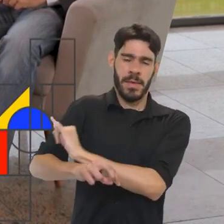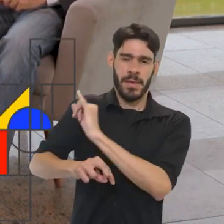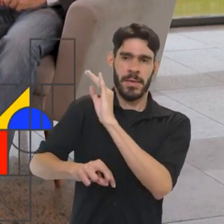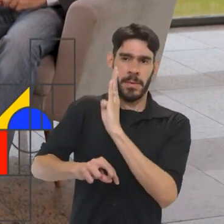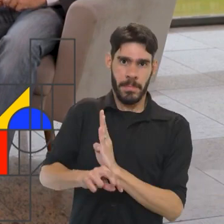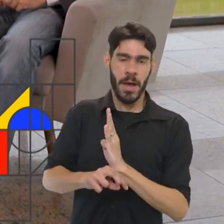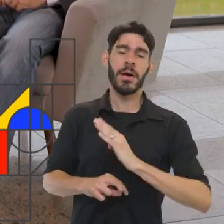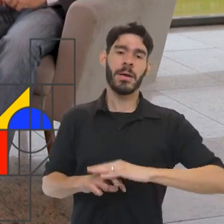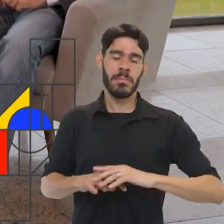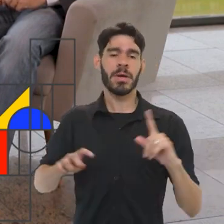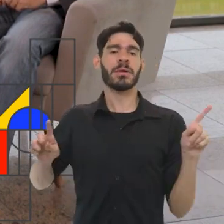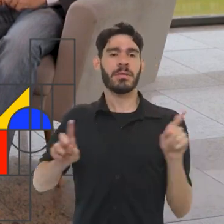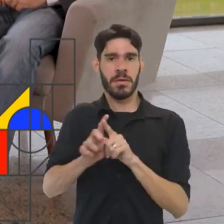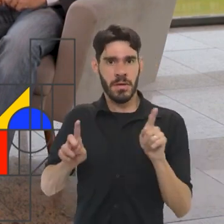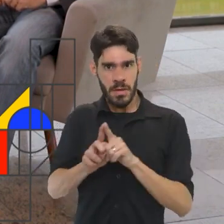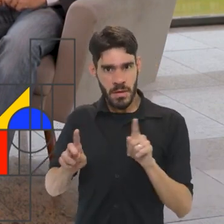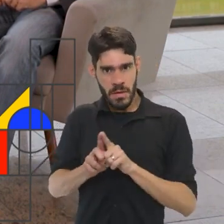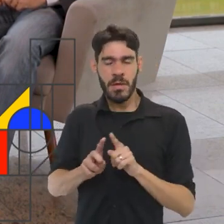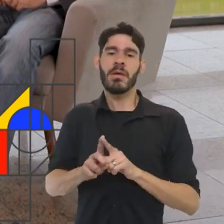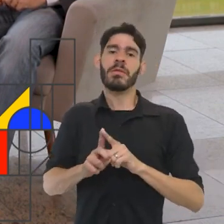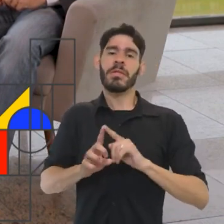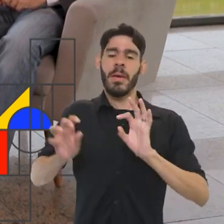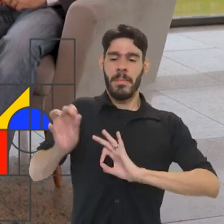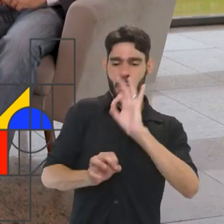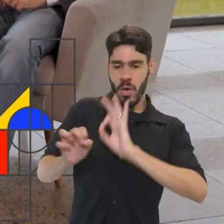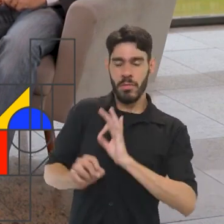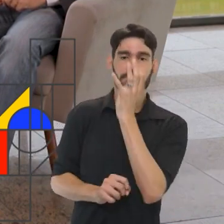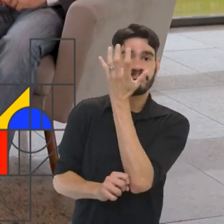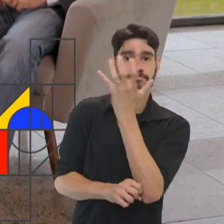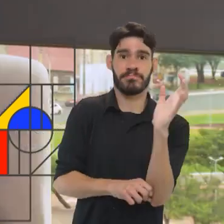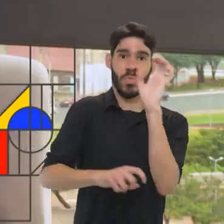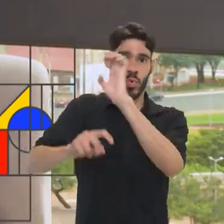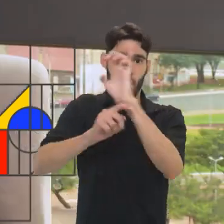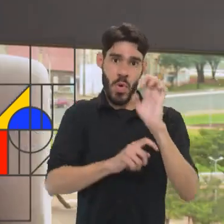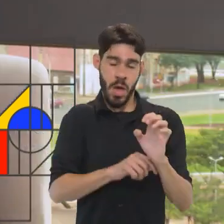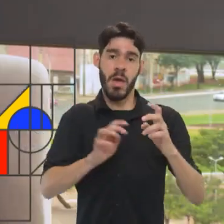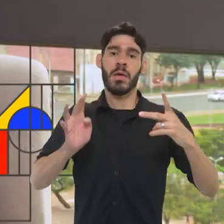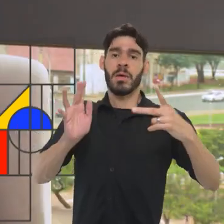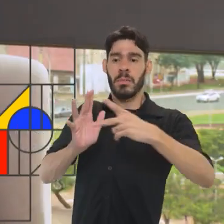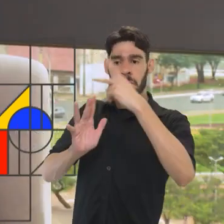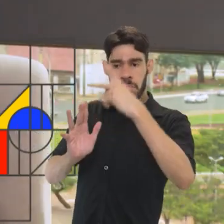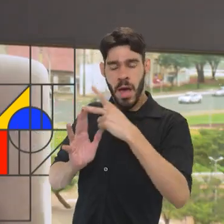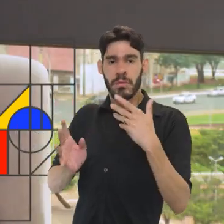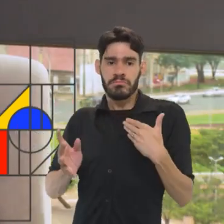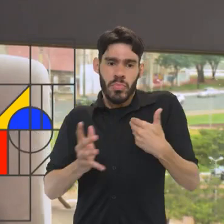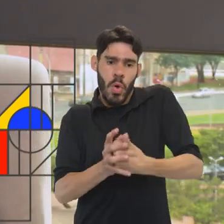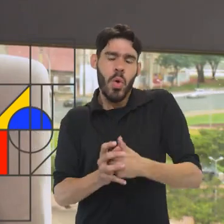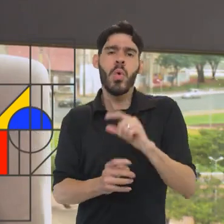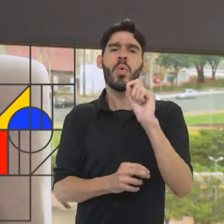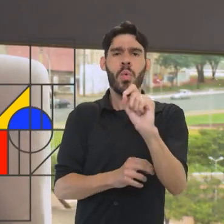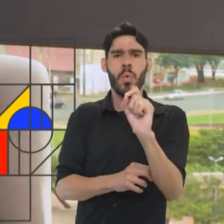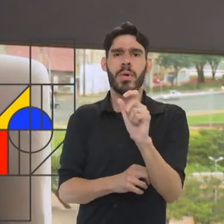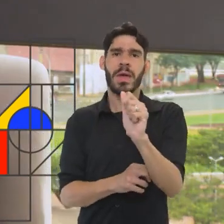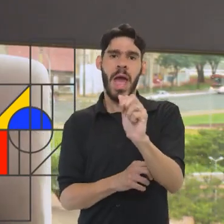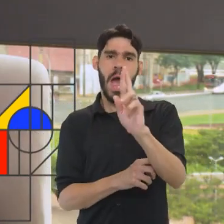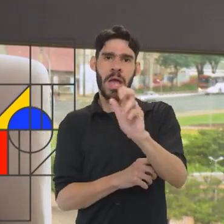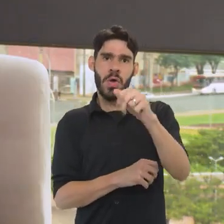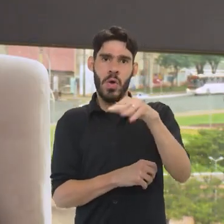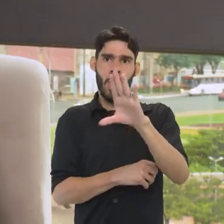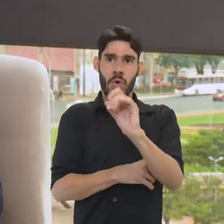como aquilo que é licenciado pelas organizações estaduais de meio ambiente. Dando o nosso parecer sobre os impactos